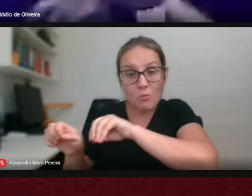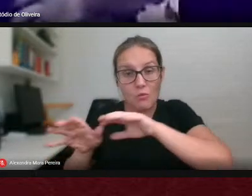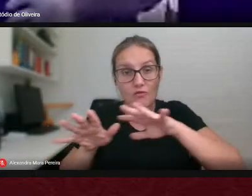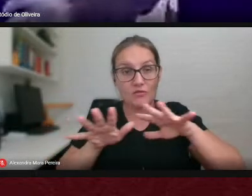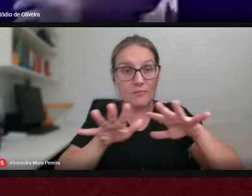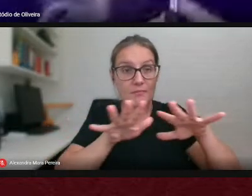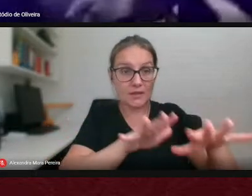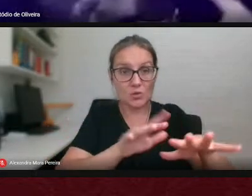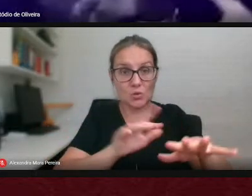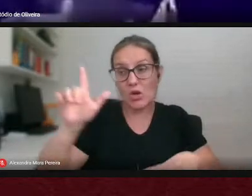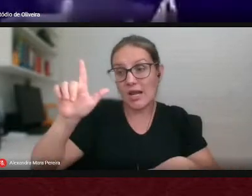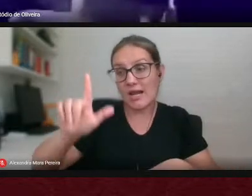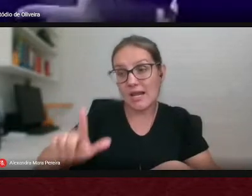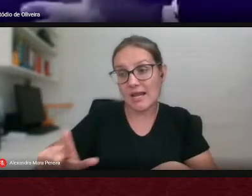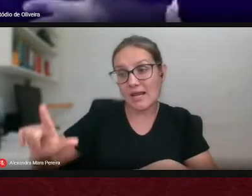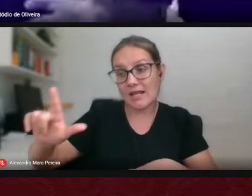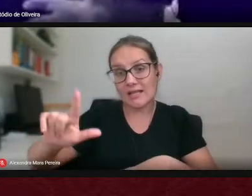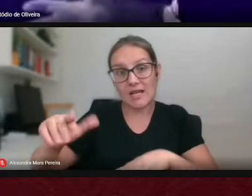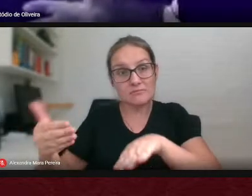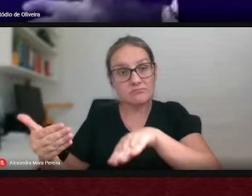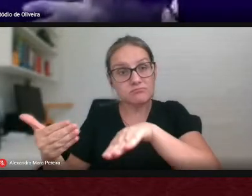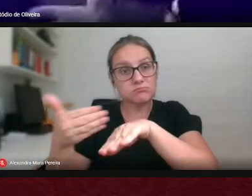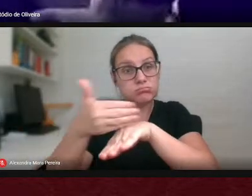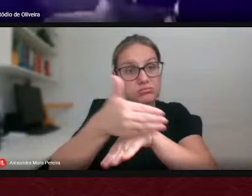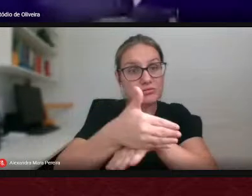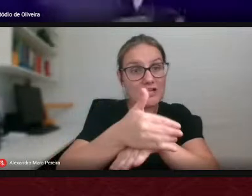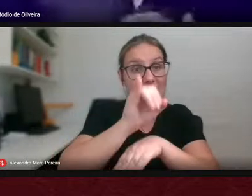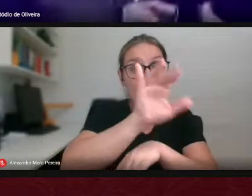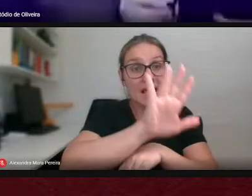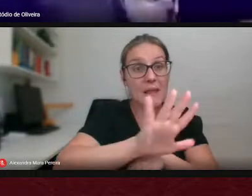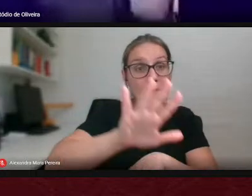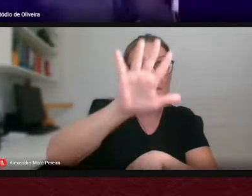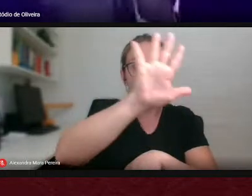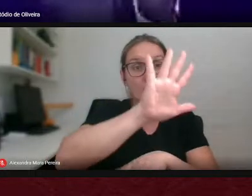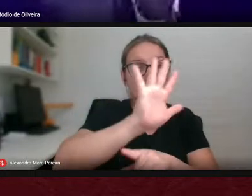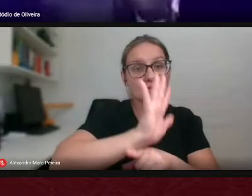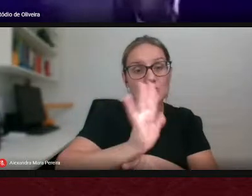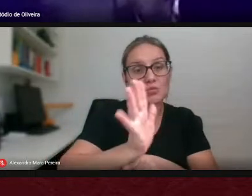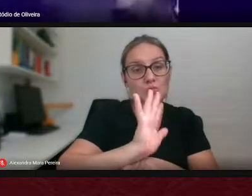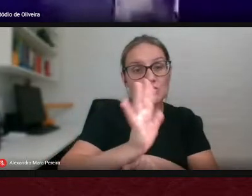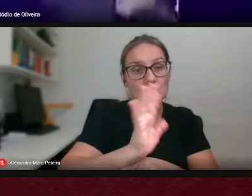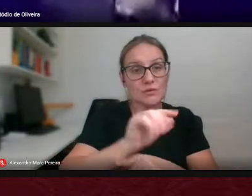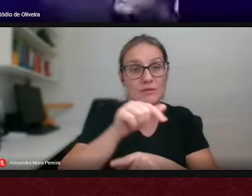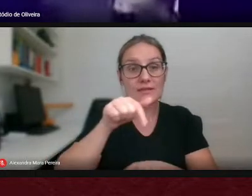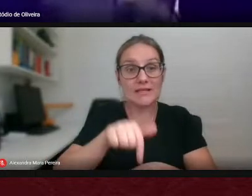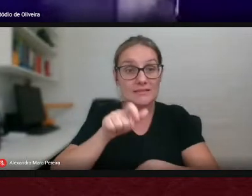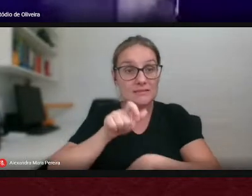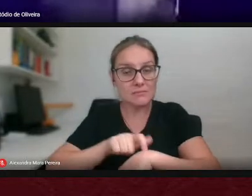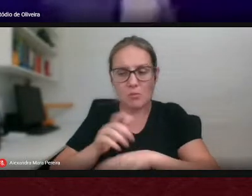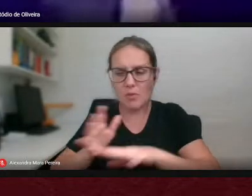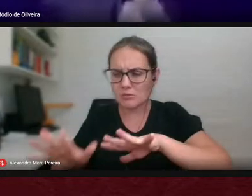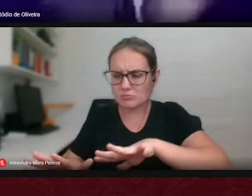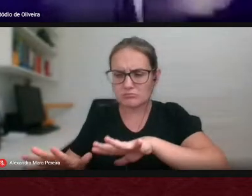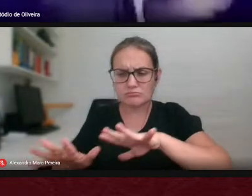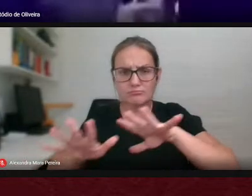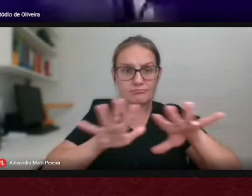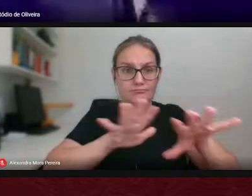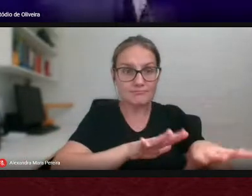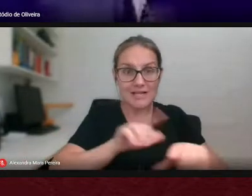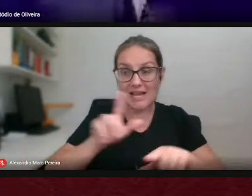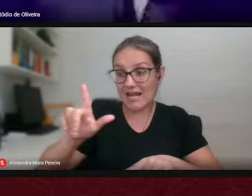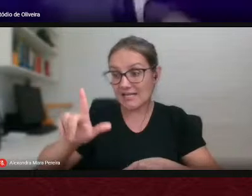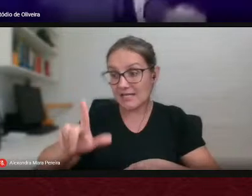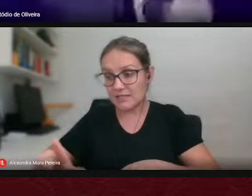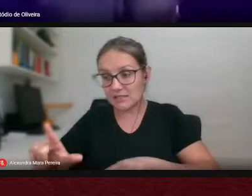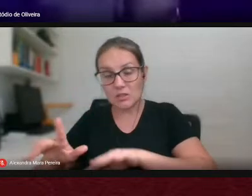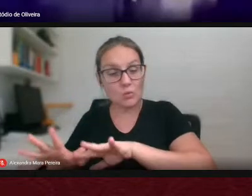e adentra o universo da imagem cinematográfica nesse momento nesse intervalo entre uma mídia e a